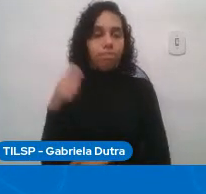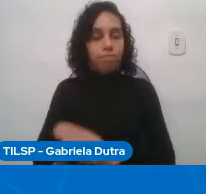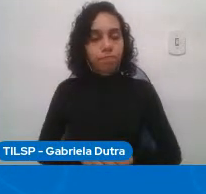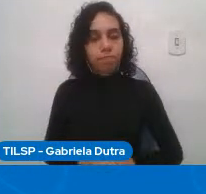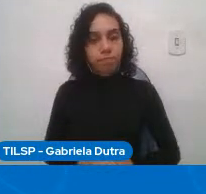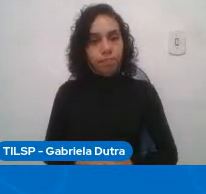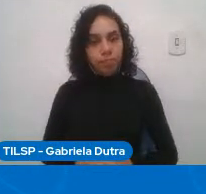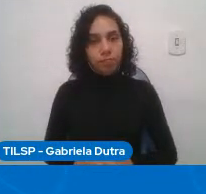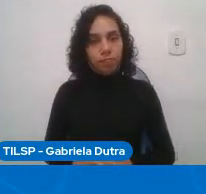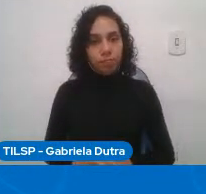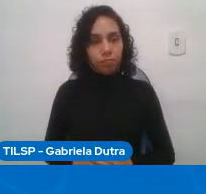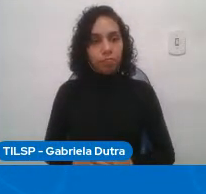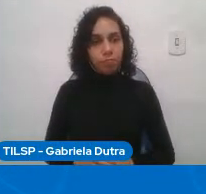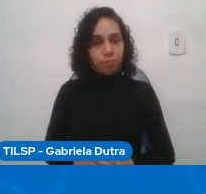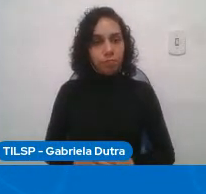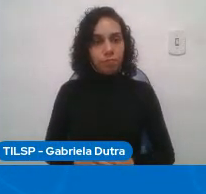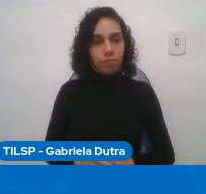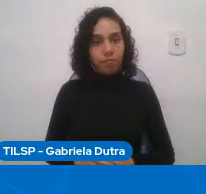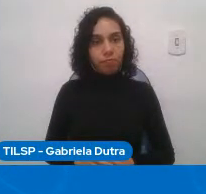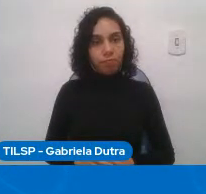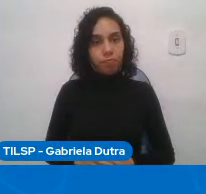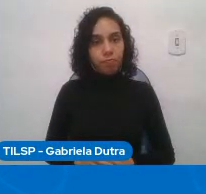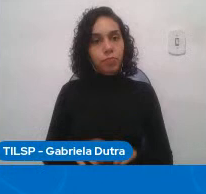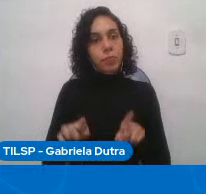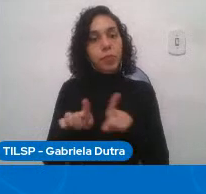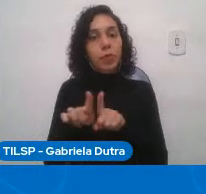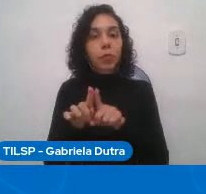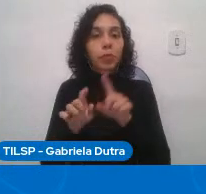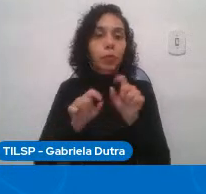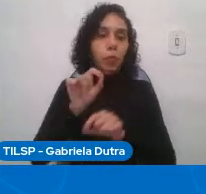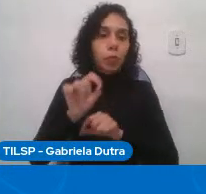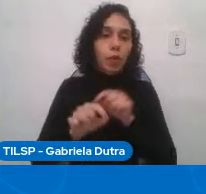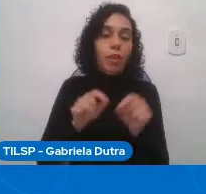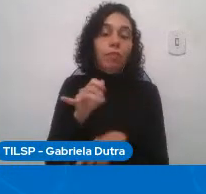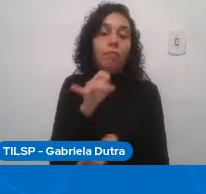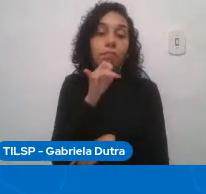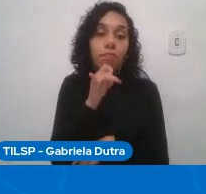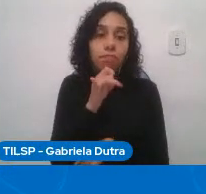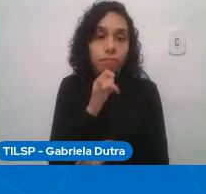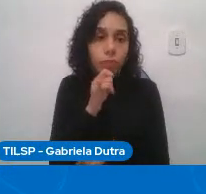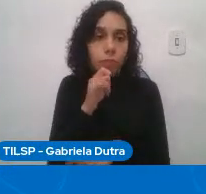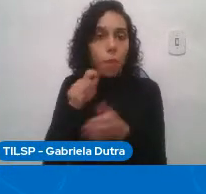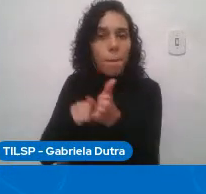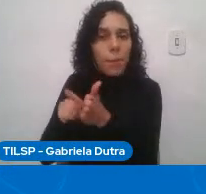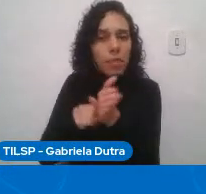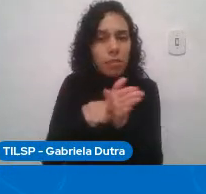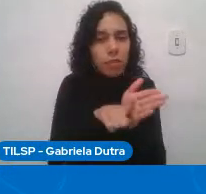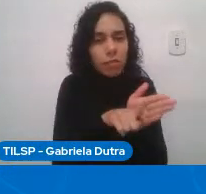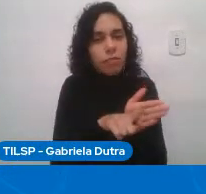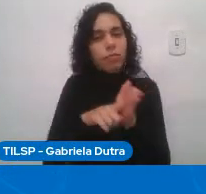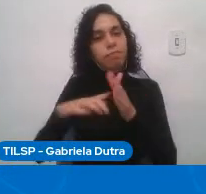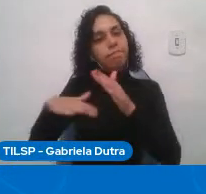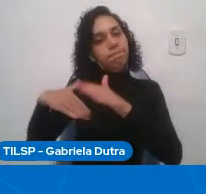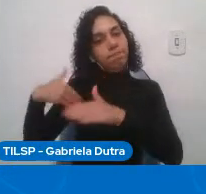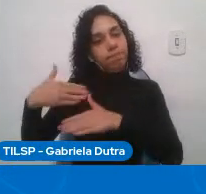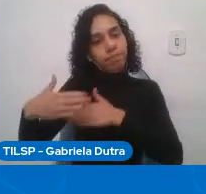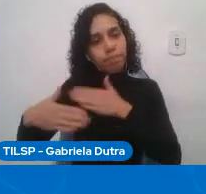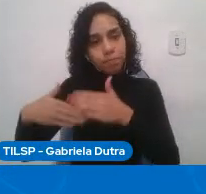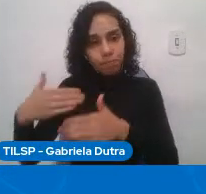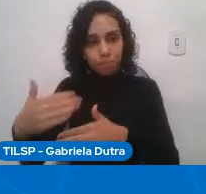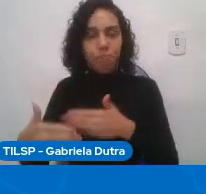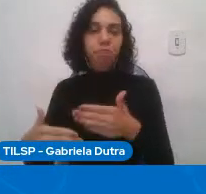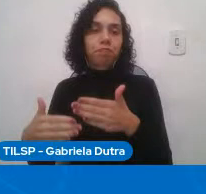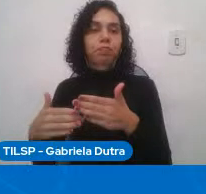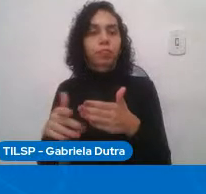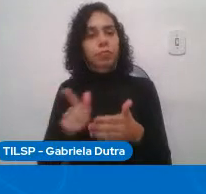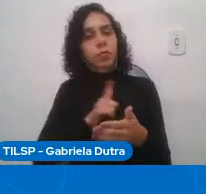nós também temos exemplos de pesquisas, projetos de pesquisas sendo desenvolvidos. Então, tem dois exemplos